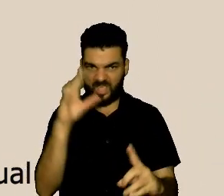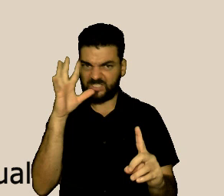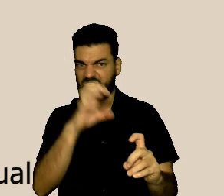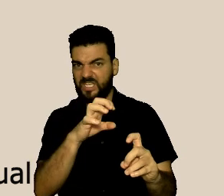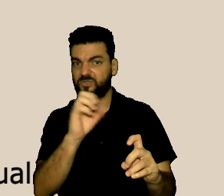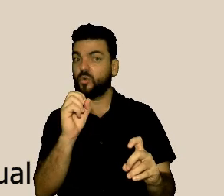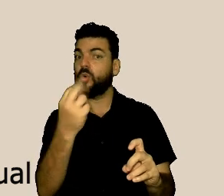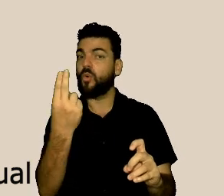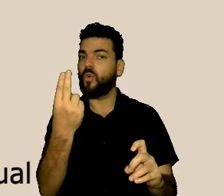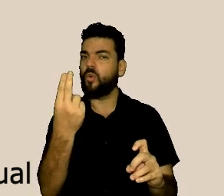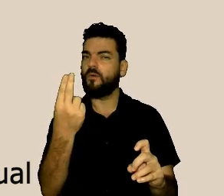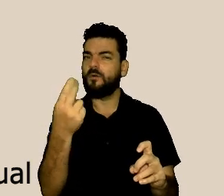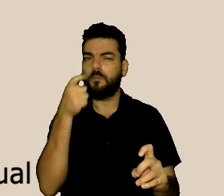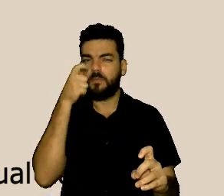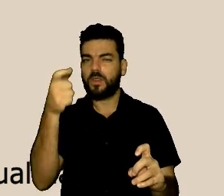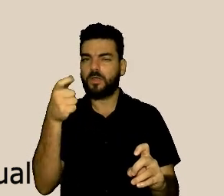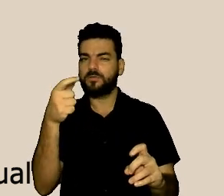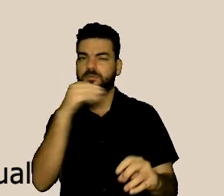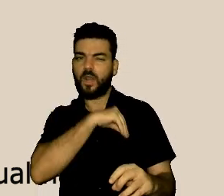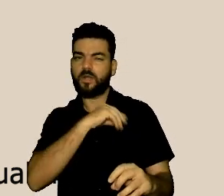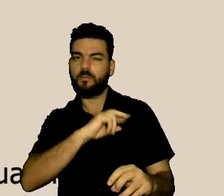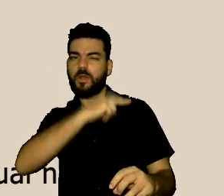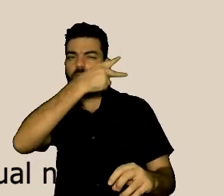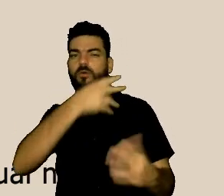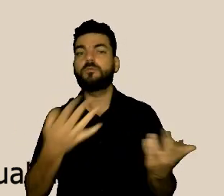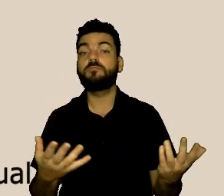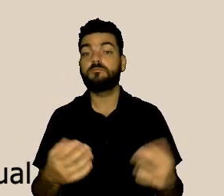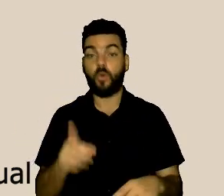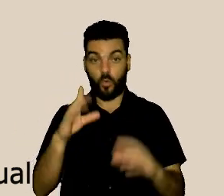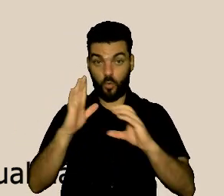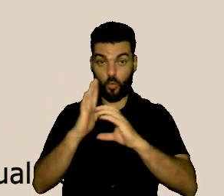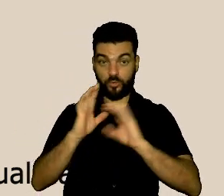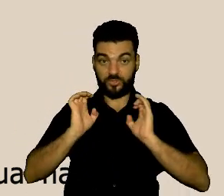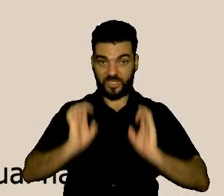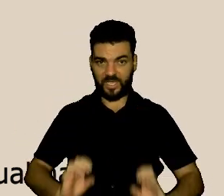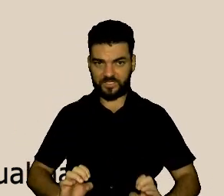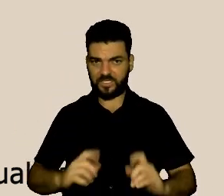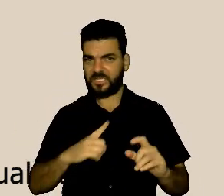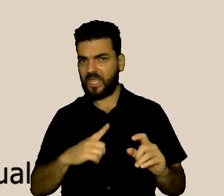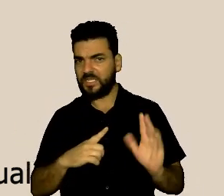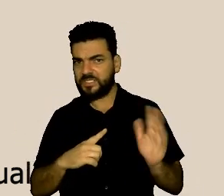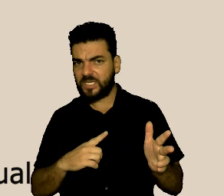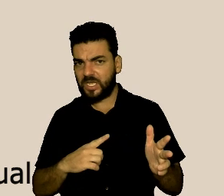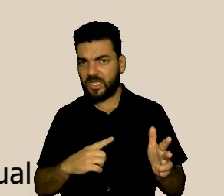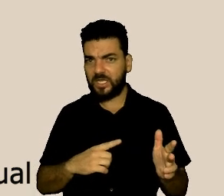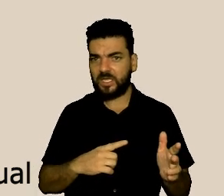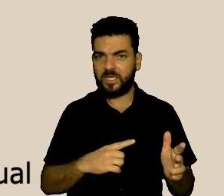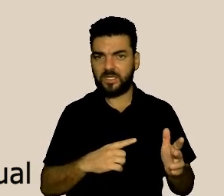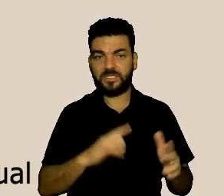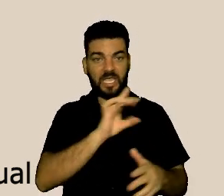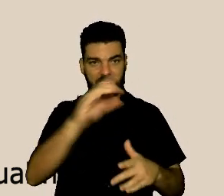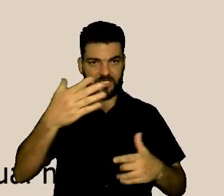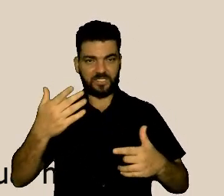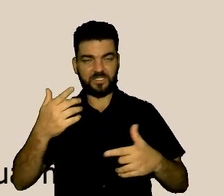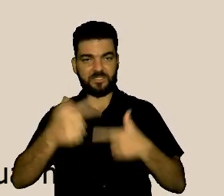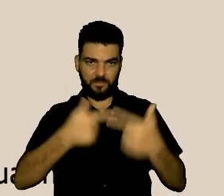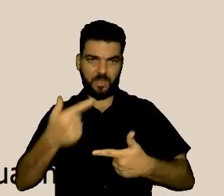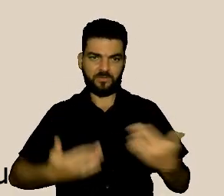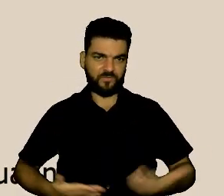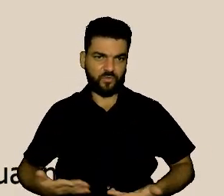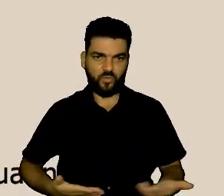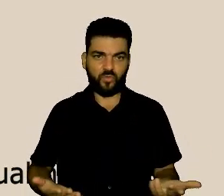ética, nós temos um código de ética além do servidor público, claro, mas um código de ética da alta direção, então